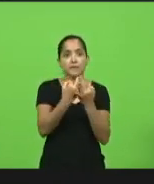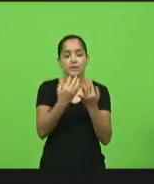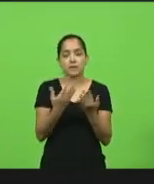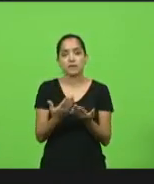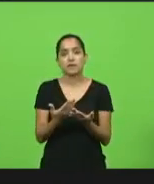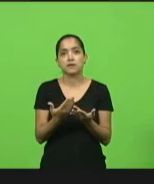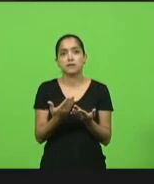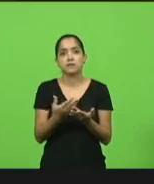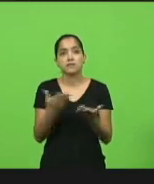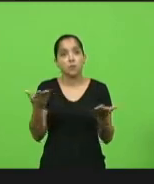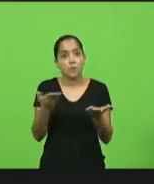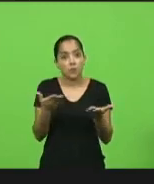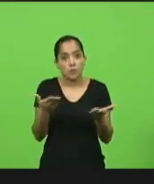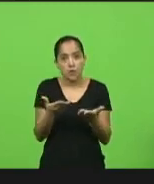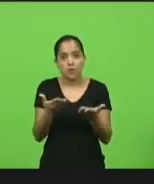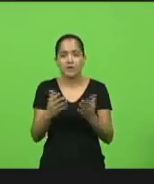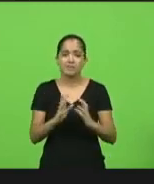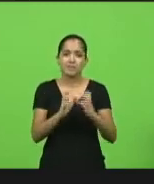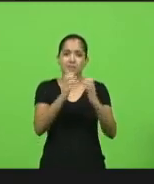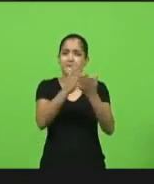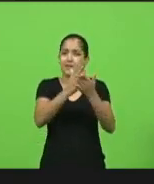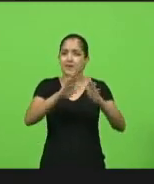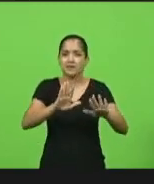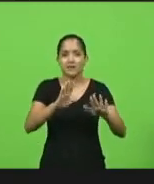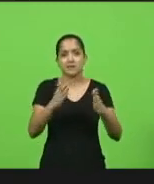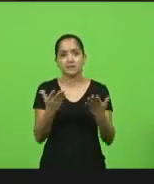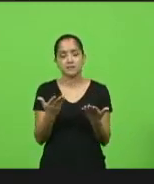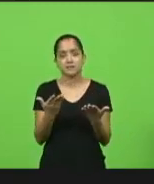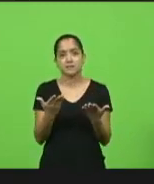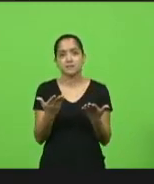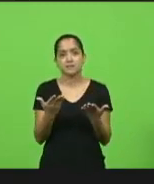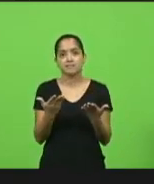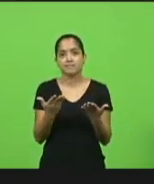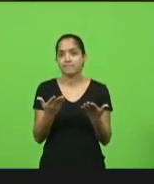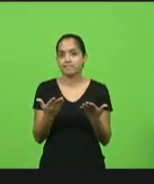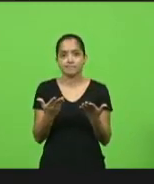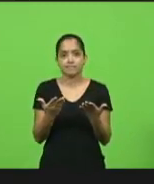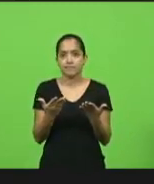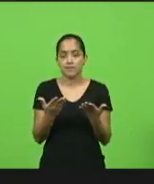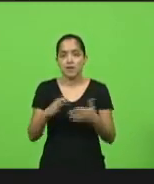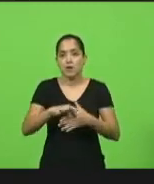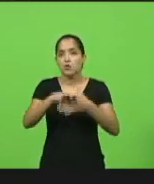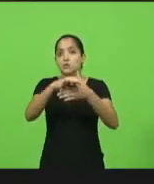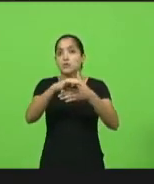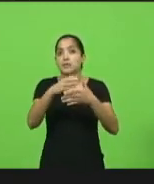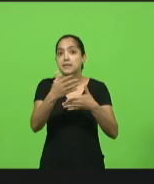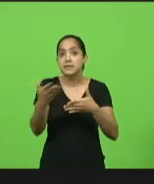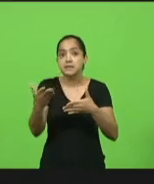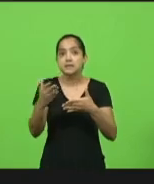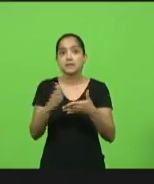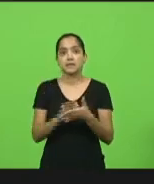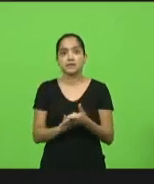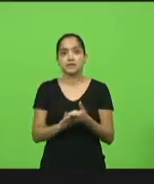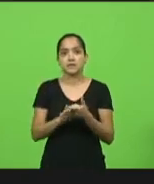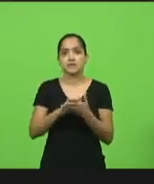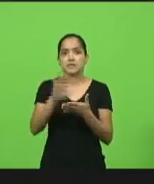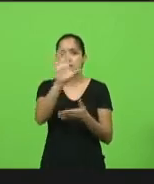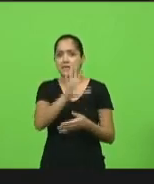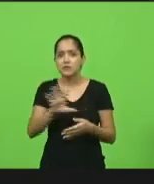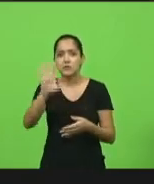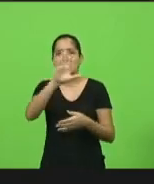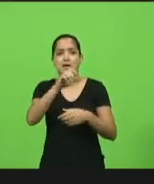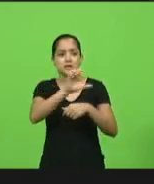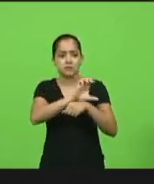Então, realmente, agora deu. Vamos parar de brigar, pelo amor de Deus. Não dá para os nossos líderes, tanto líderes nacionais, líderes